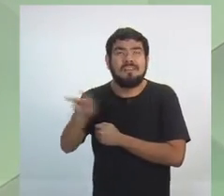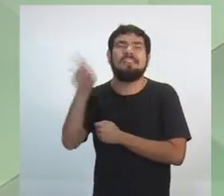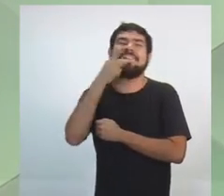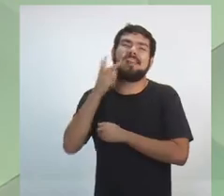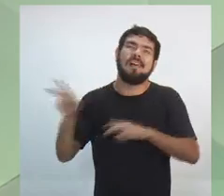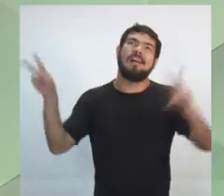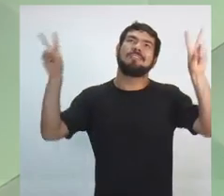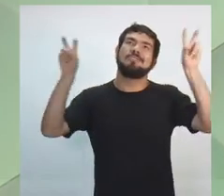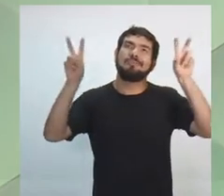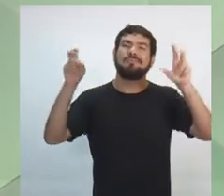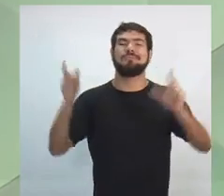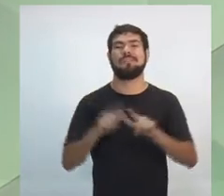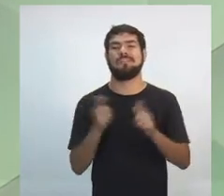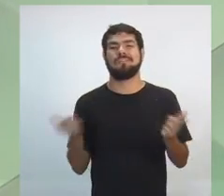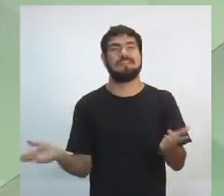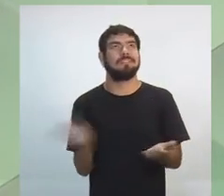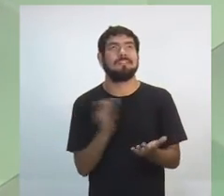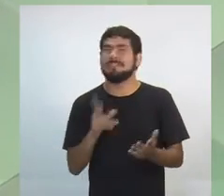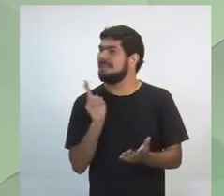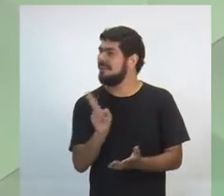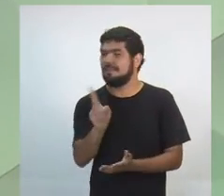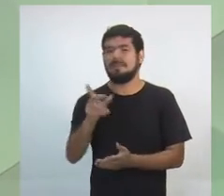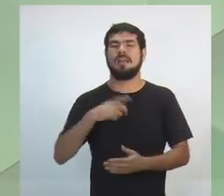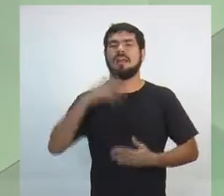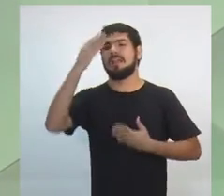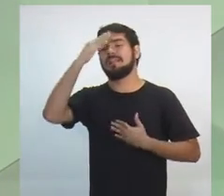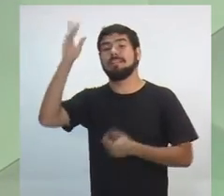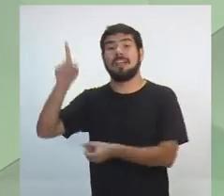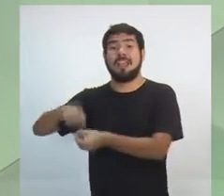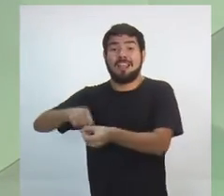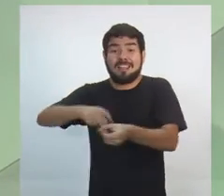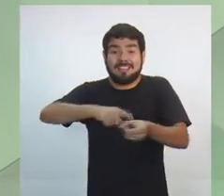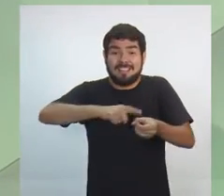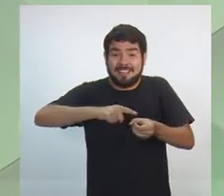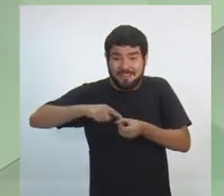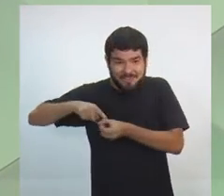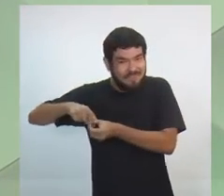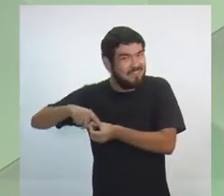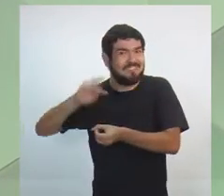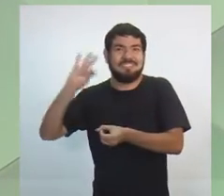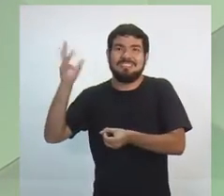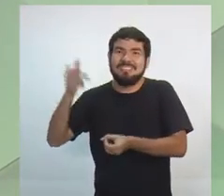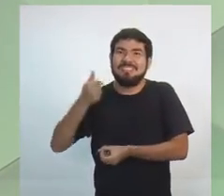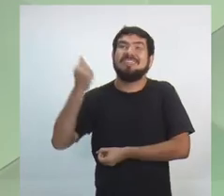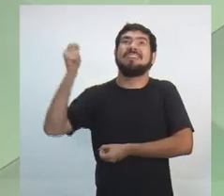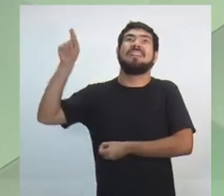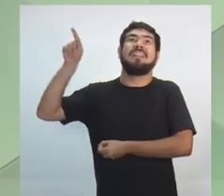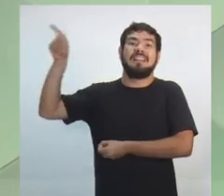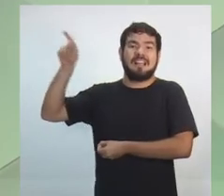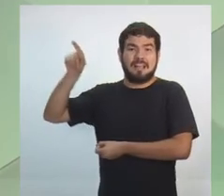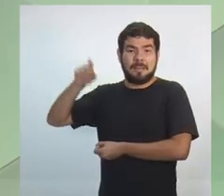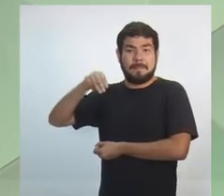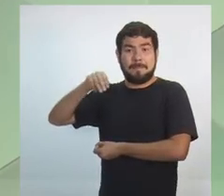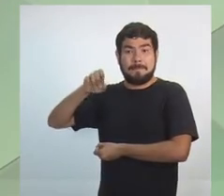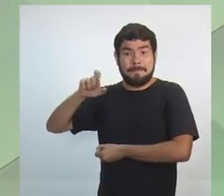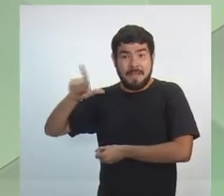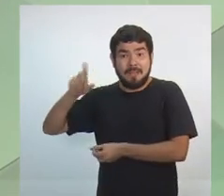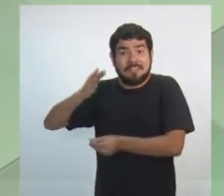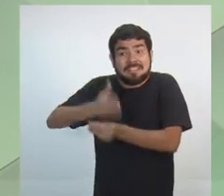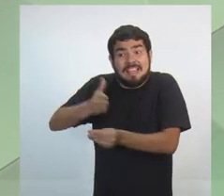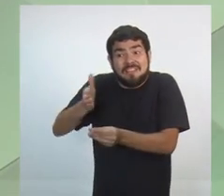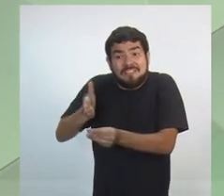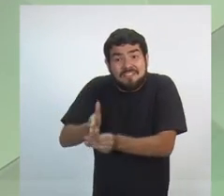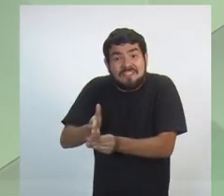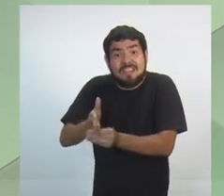assuntos todos os dias. Quero agradecer a todo mundo dos municípios do interior do estado. Quem está acompanhando a gente pela rádio Mel em Tefé, Iranduba,